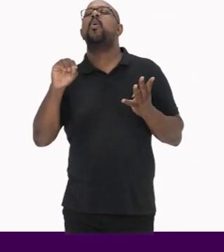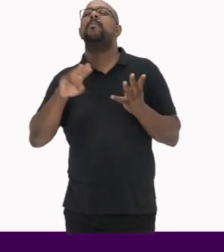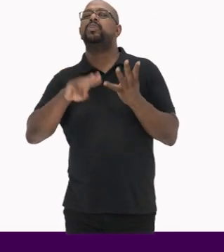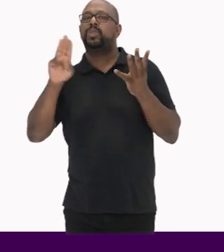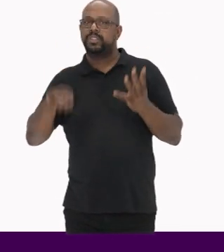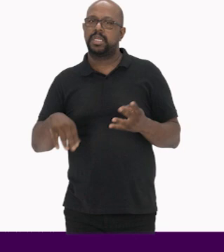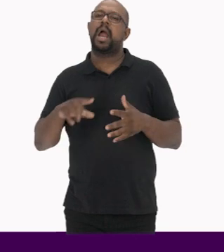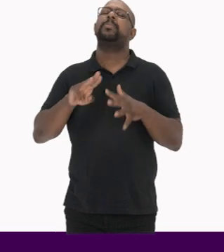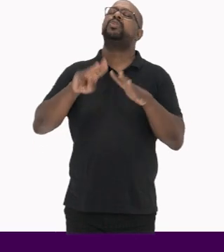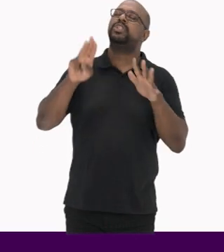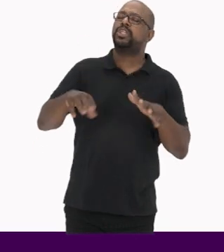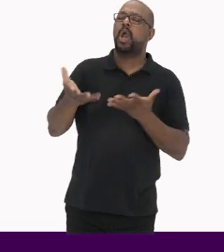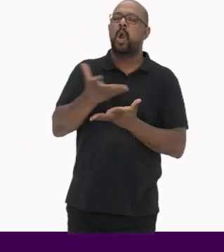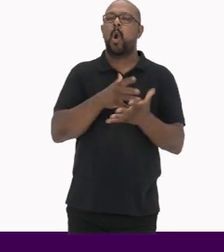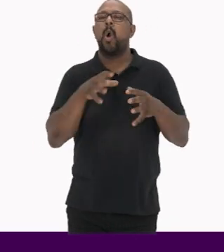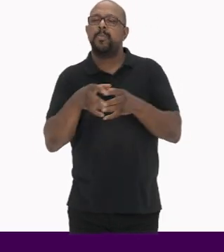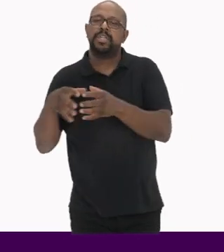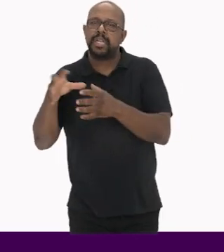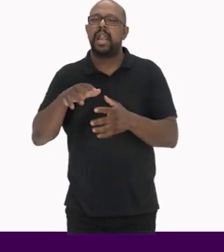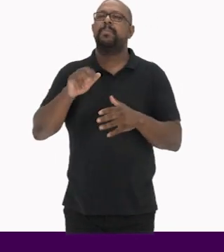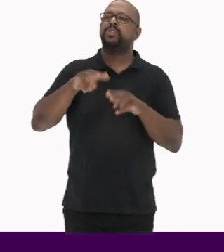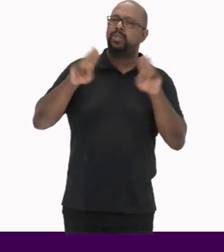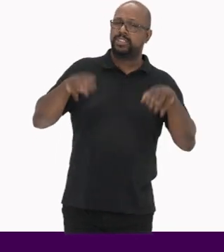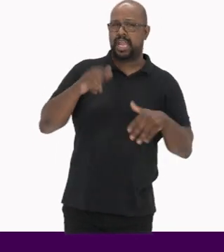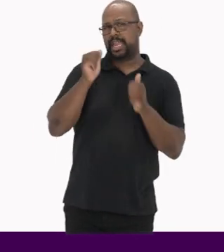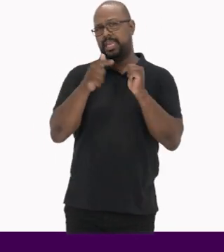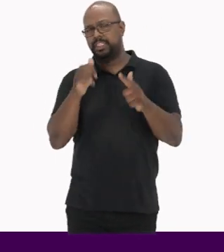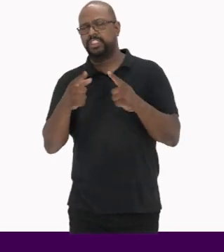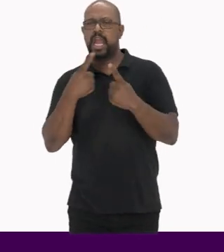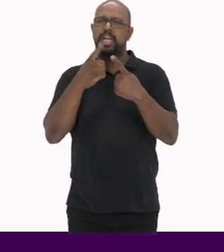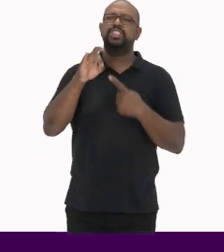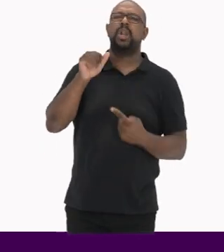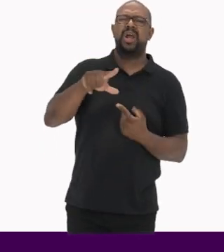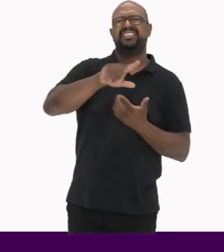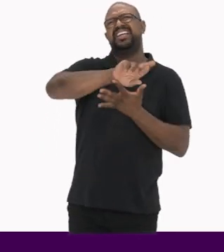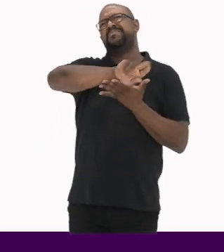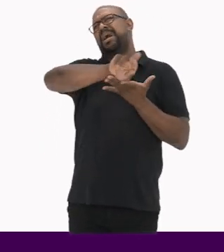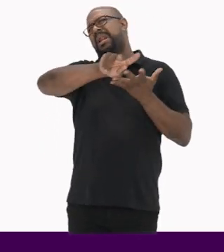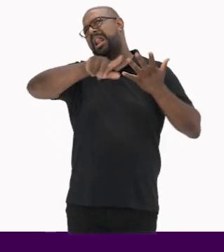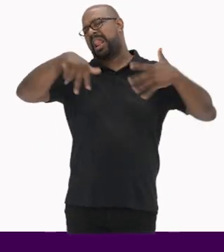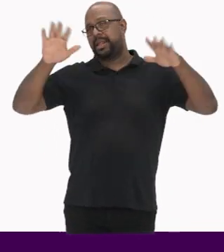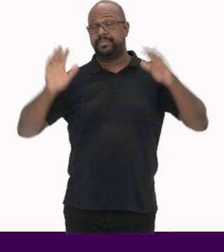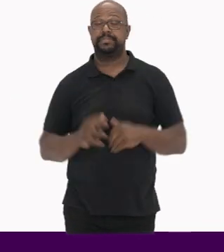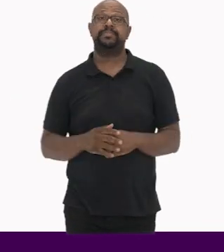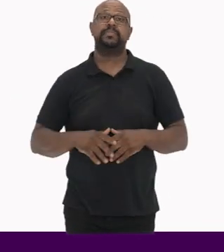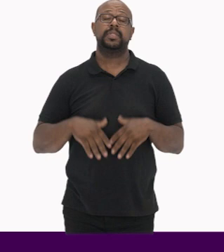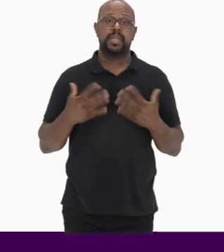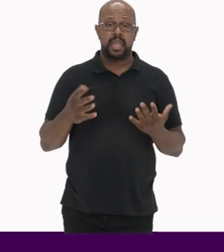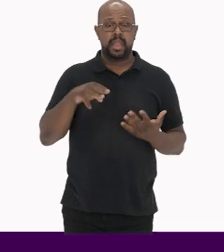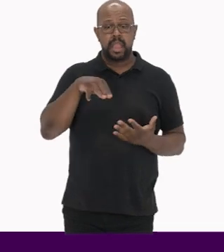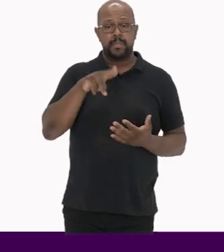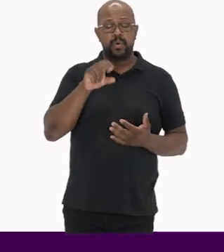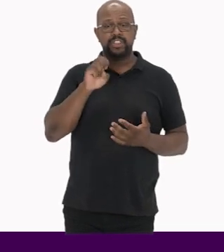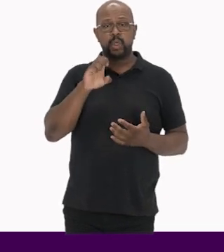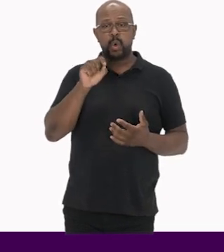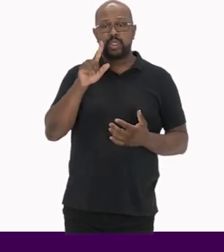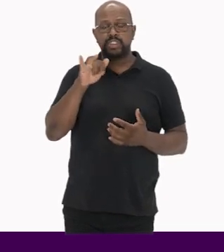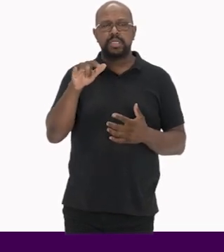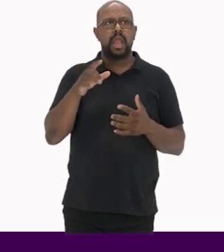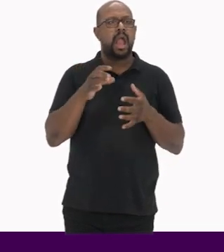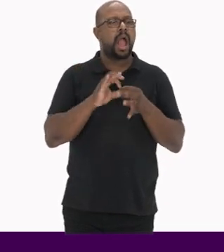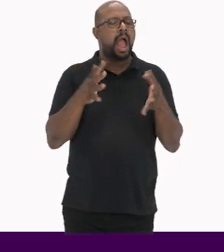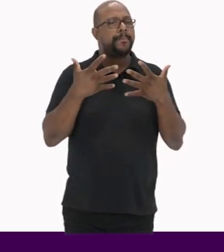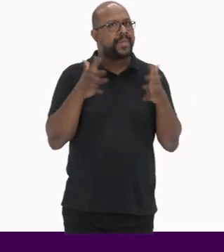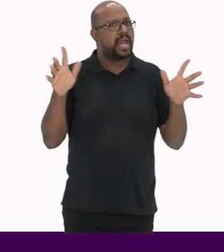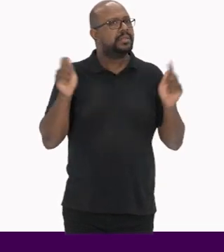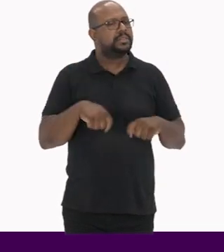Museologia comunitária, museologia crítica, museologia dialógica e dentre outras Mostrando que é um conceito ainda aberto